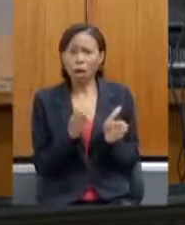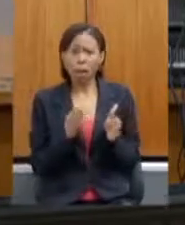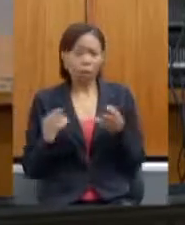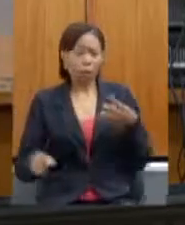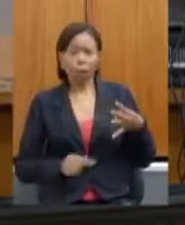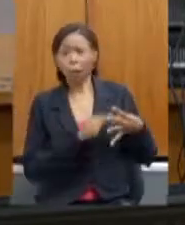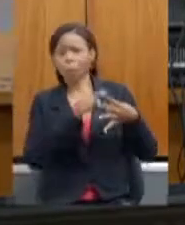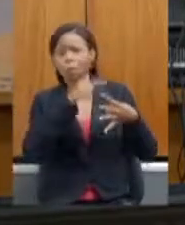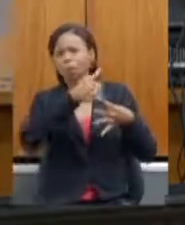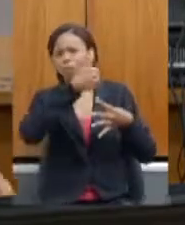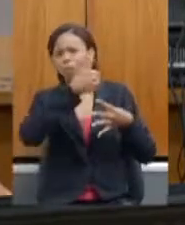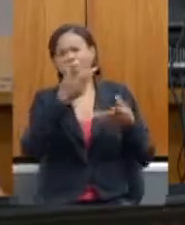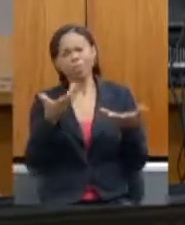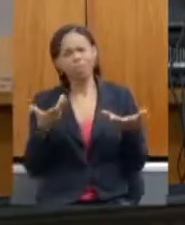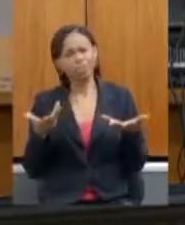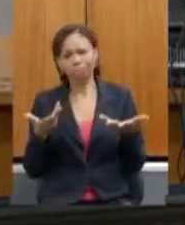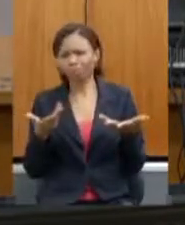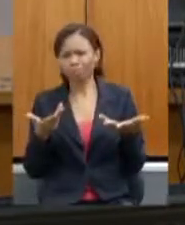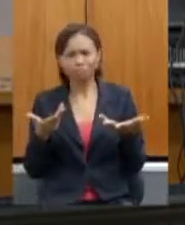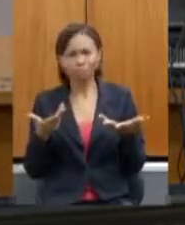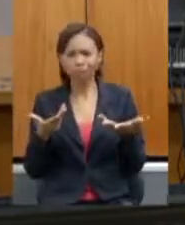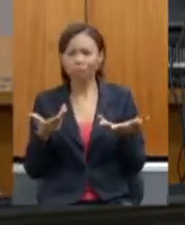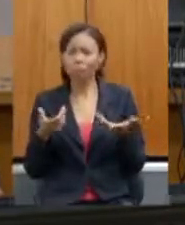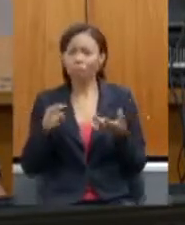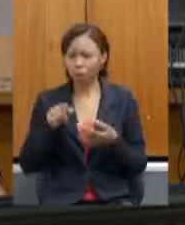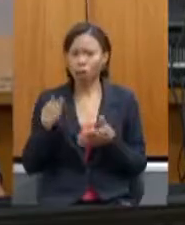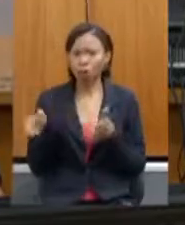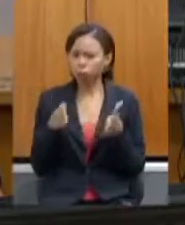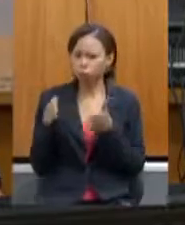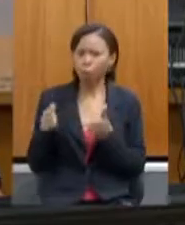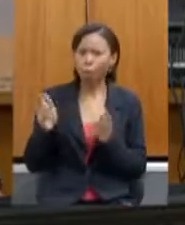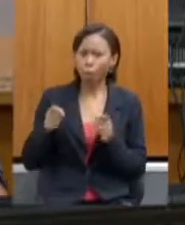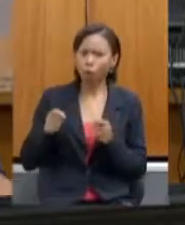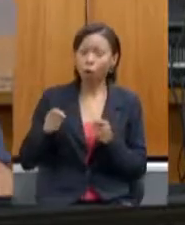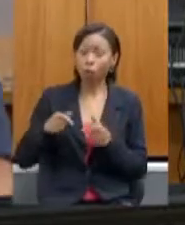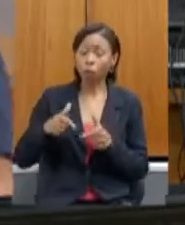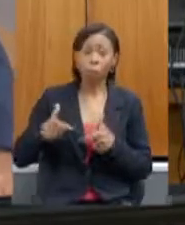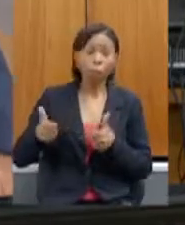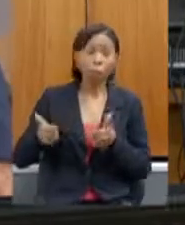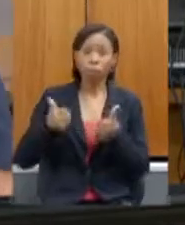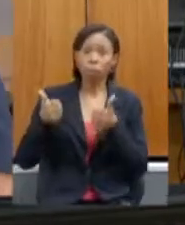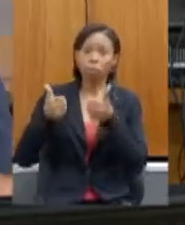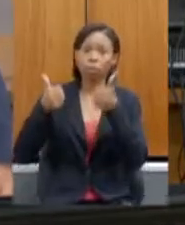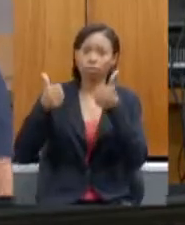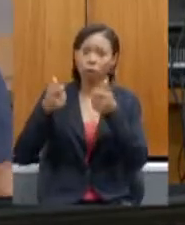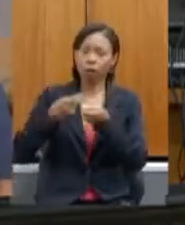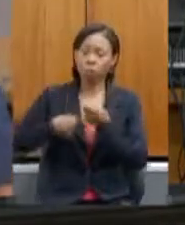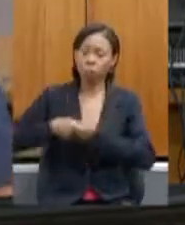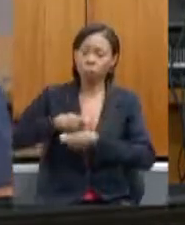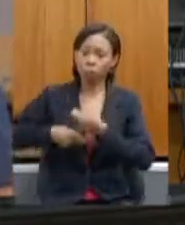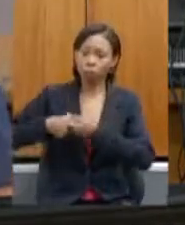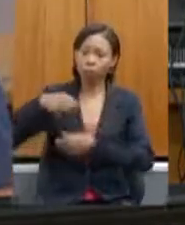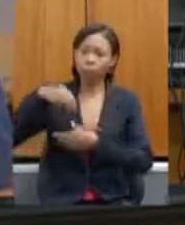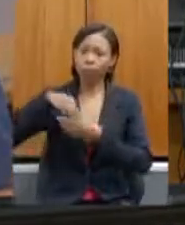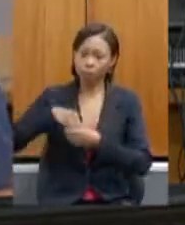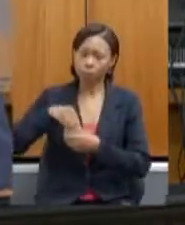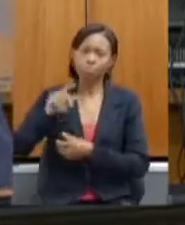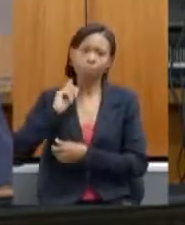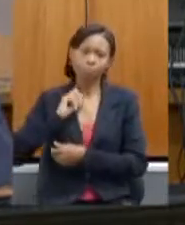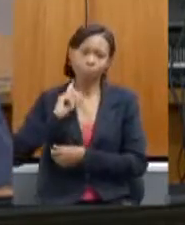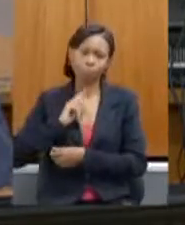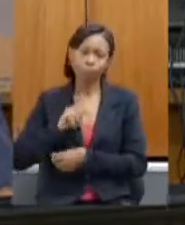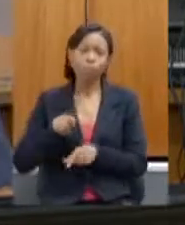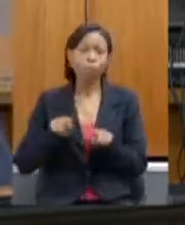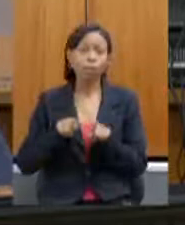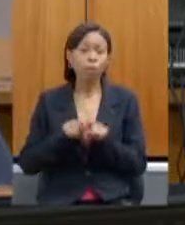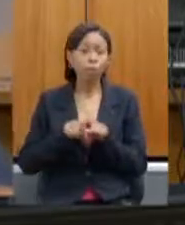pode romper fronteiras e melhorar em muita economia nesse Estado. Destaco